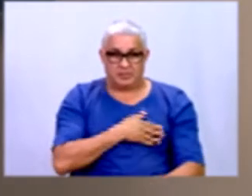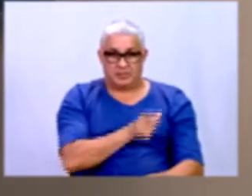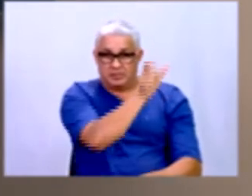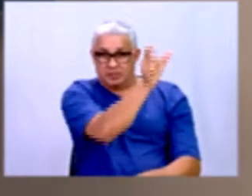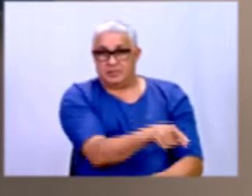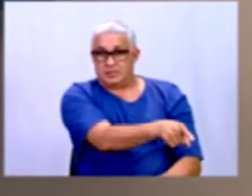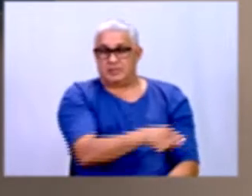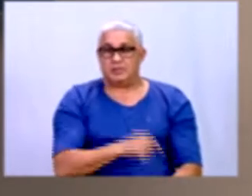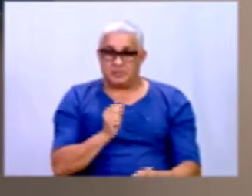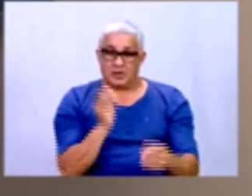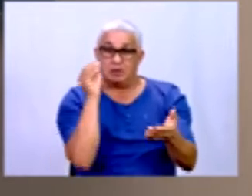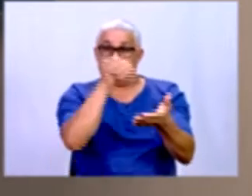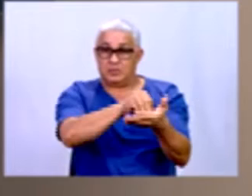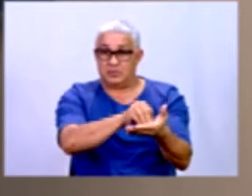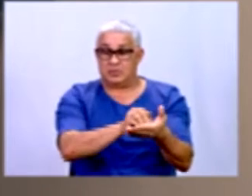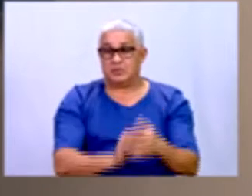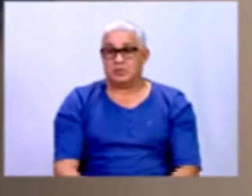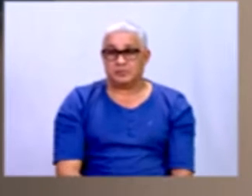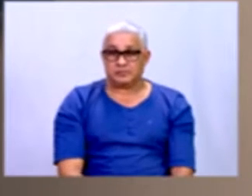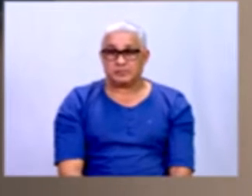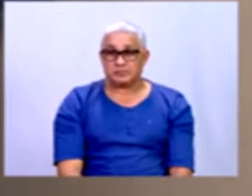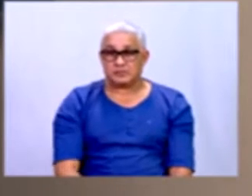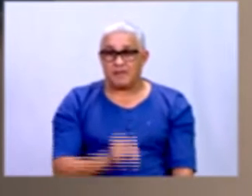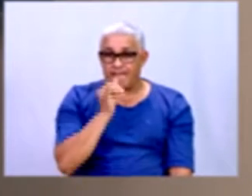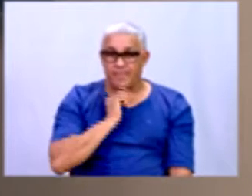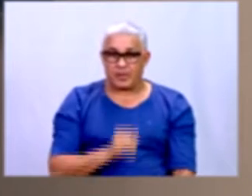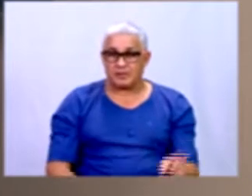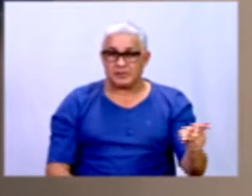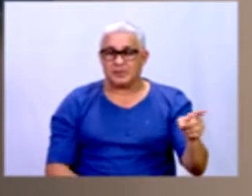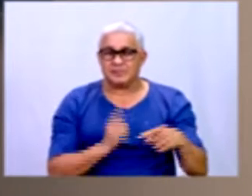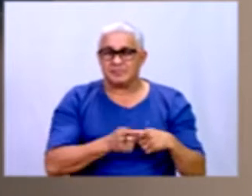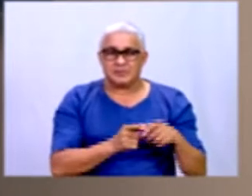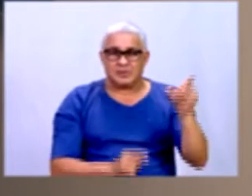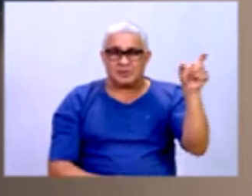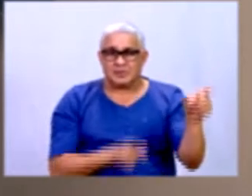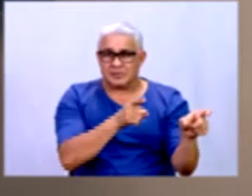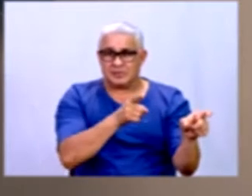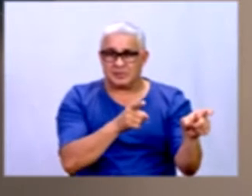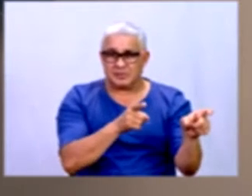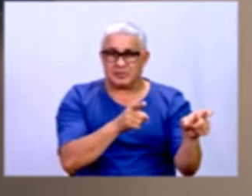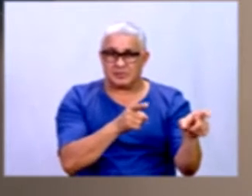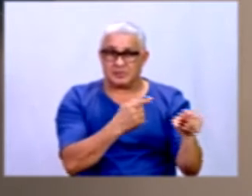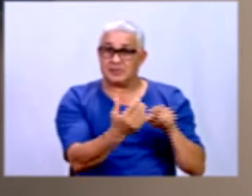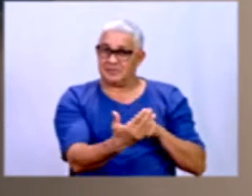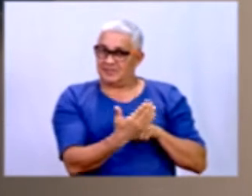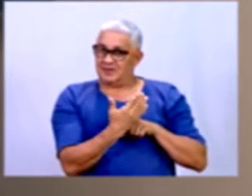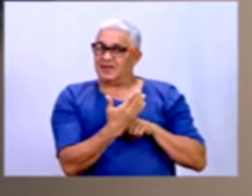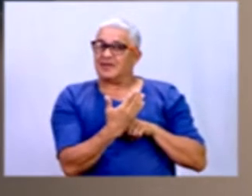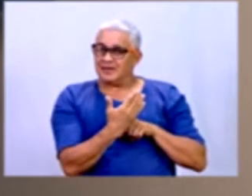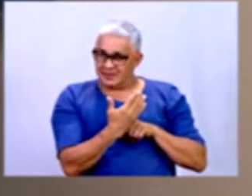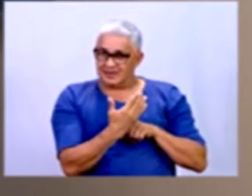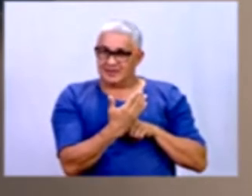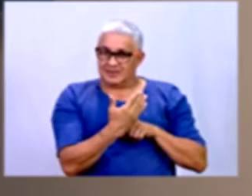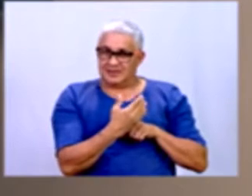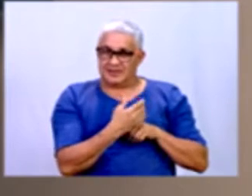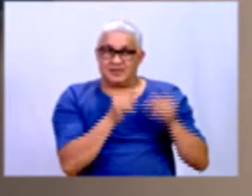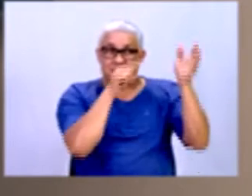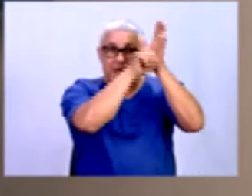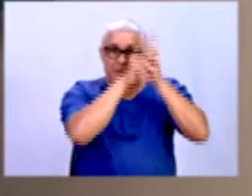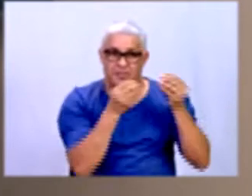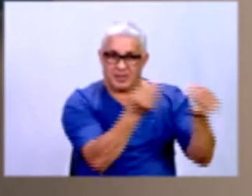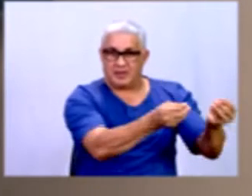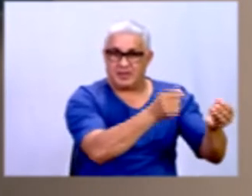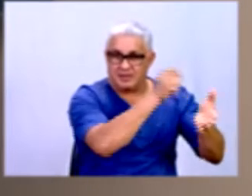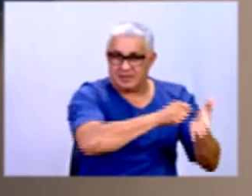pode colocar, porque o cliente, o nosso cliente vai assinar lá, não adianta a gente mandar um questionário para o cliente responder, porque ele não vai responder.